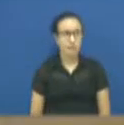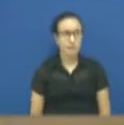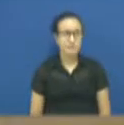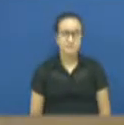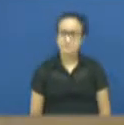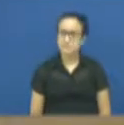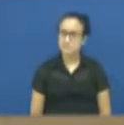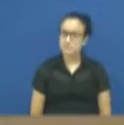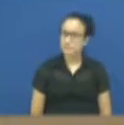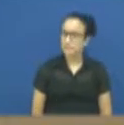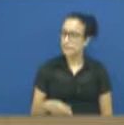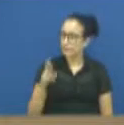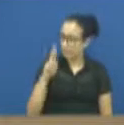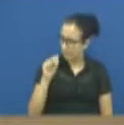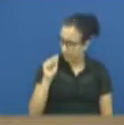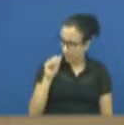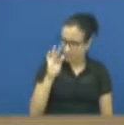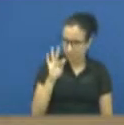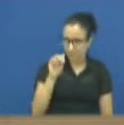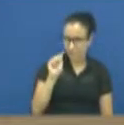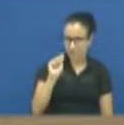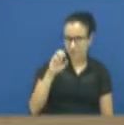O que